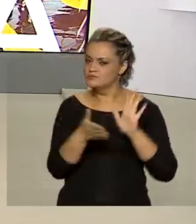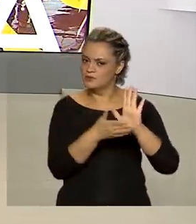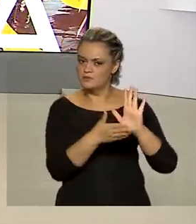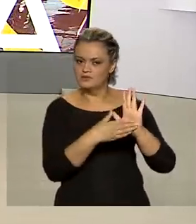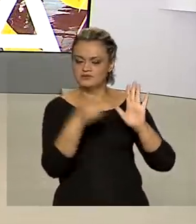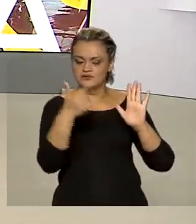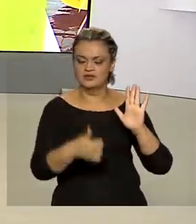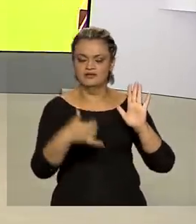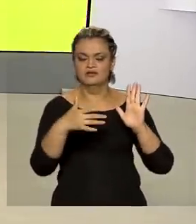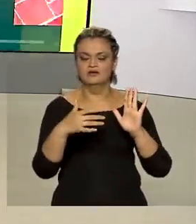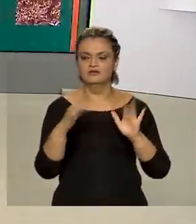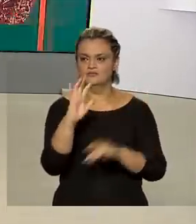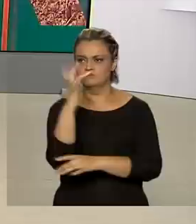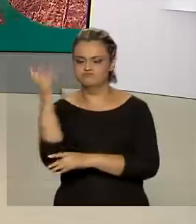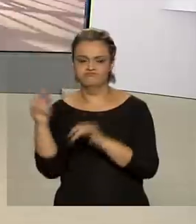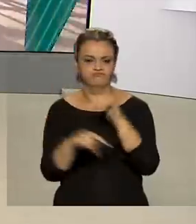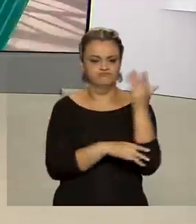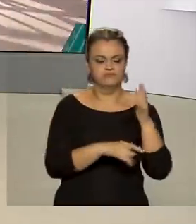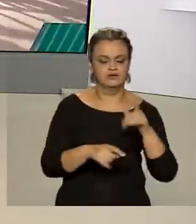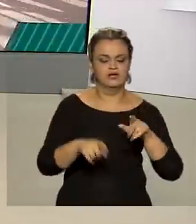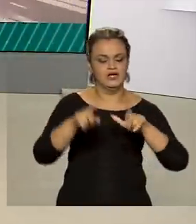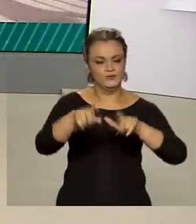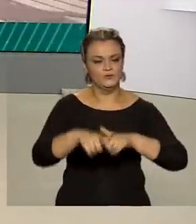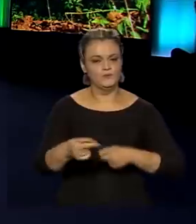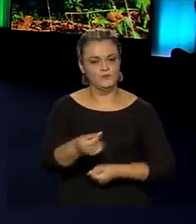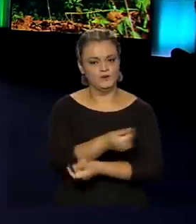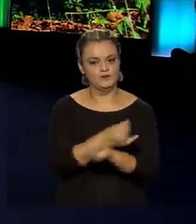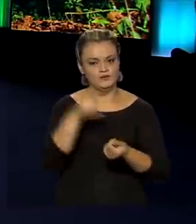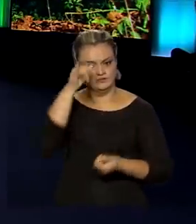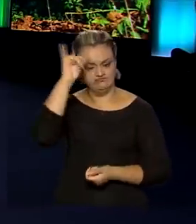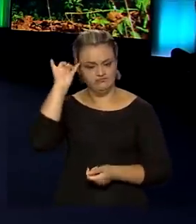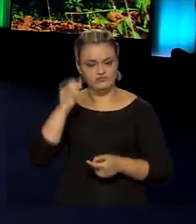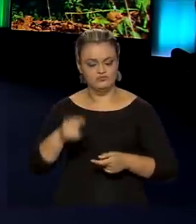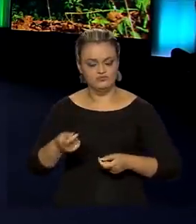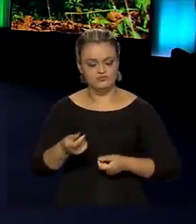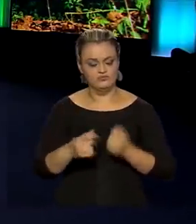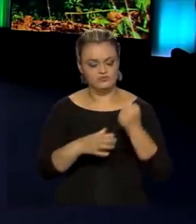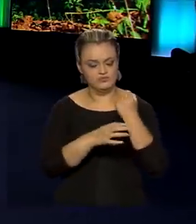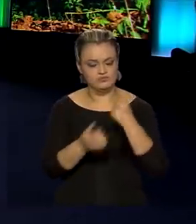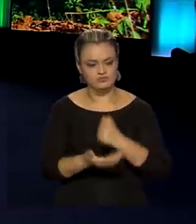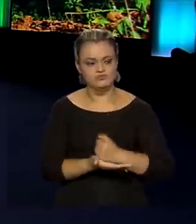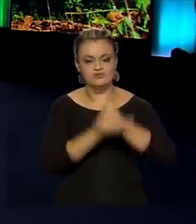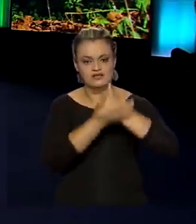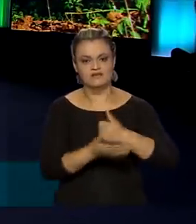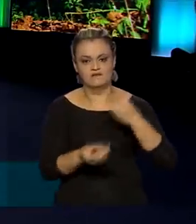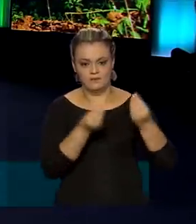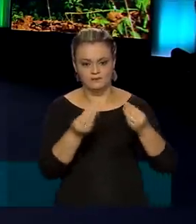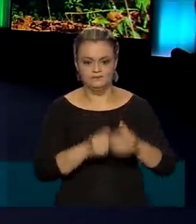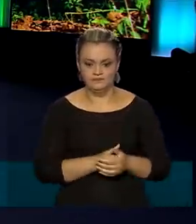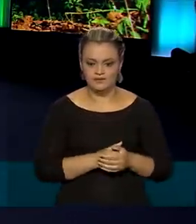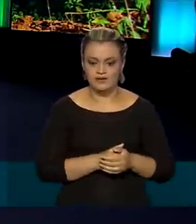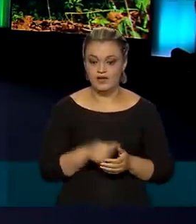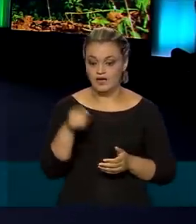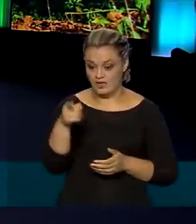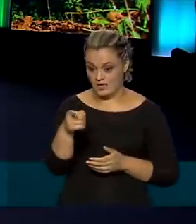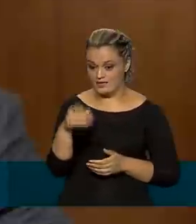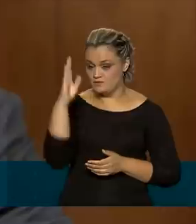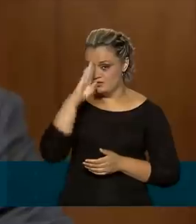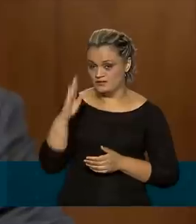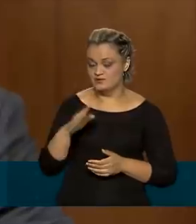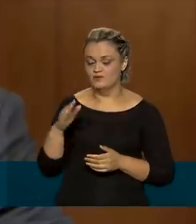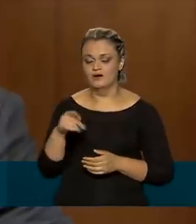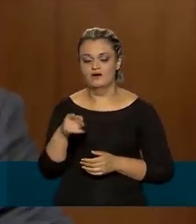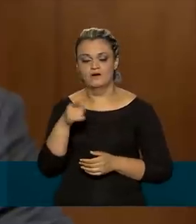meio ambiente e também para o agronegócio sustentável. Aqui no Brasil, em um vídeo, o presidente Jair Bolsonaro